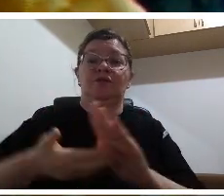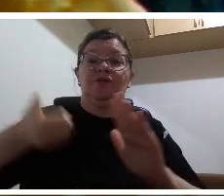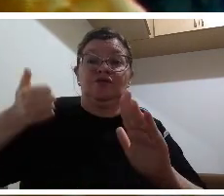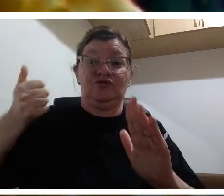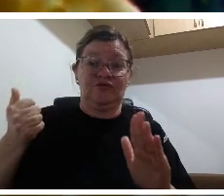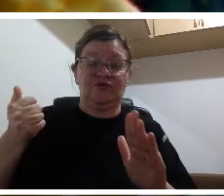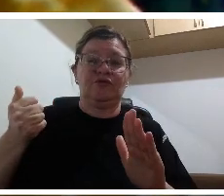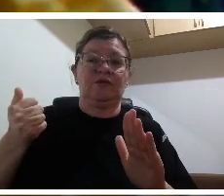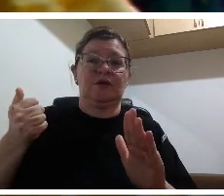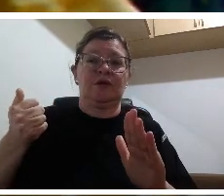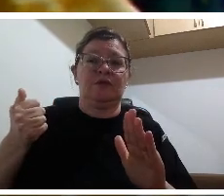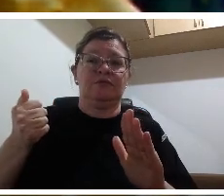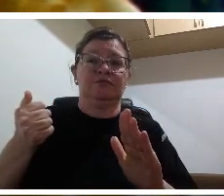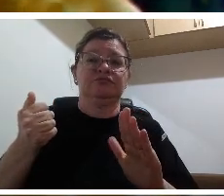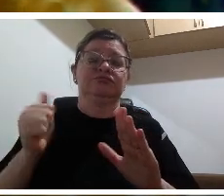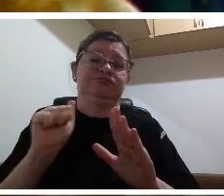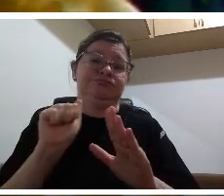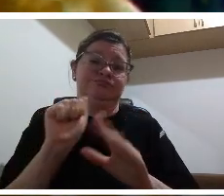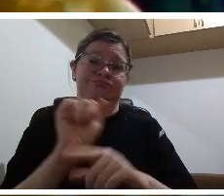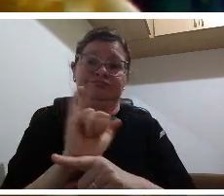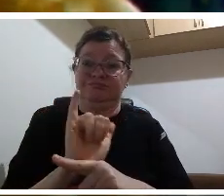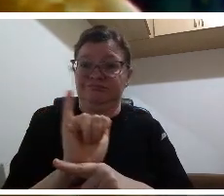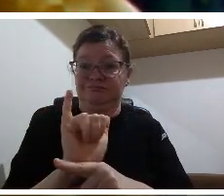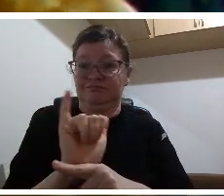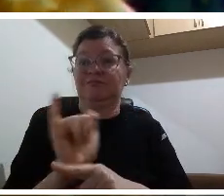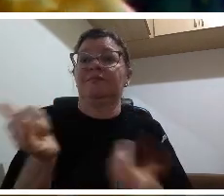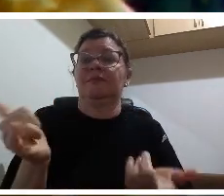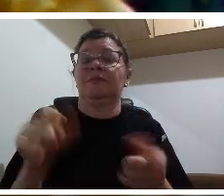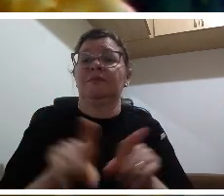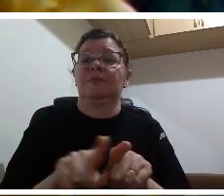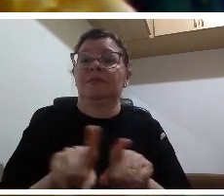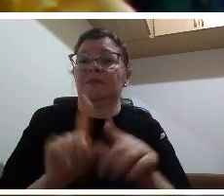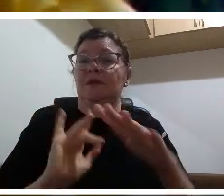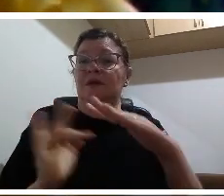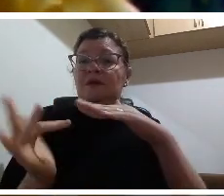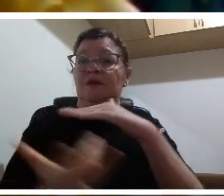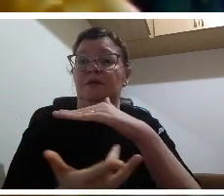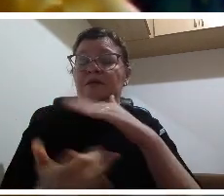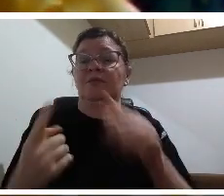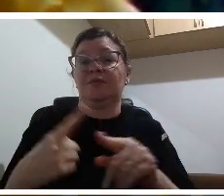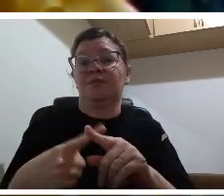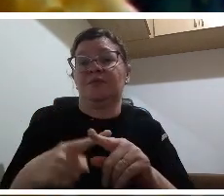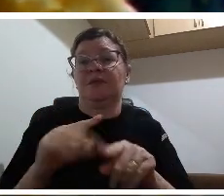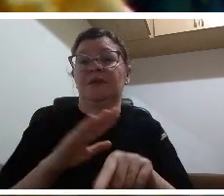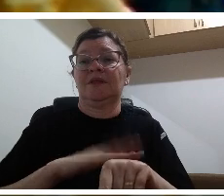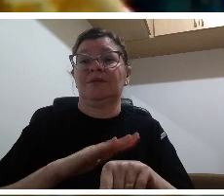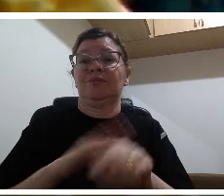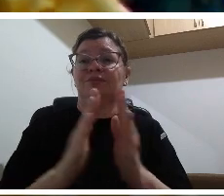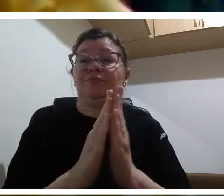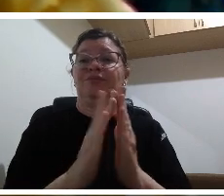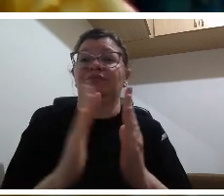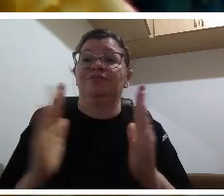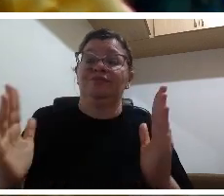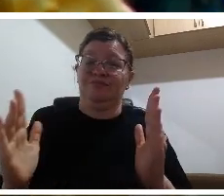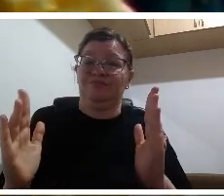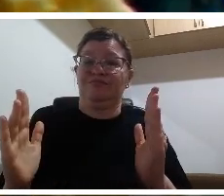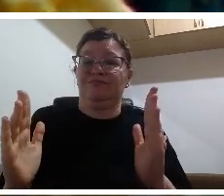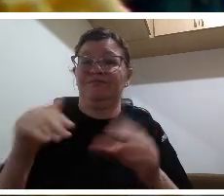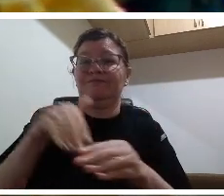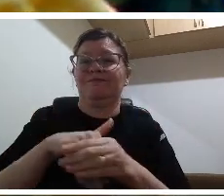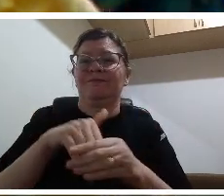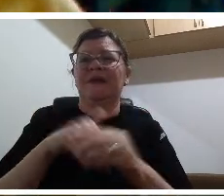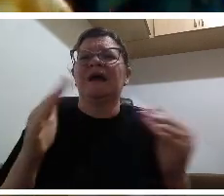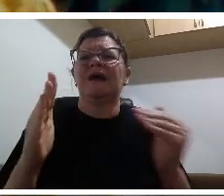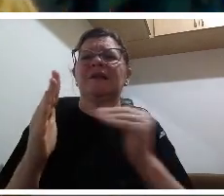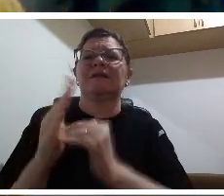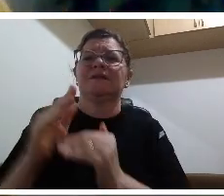depois em novembro nós voltaremos a deixar disponível todos os acessos de todas as nossas formações